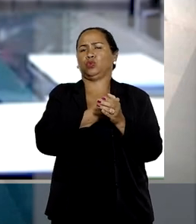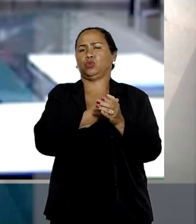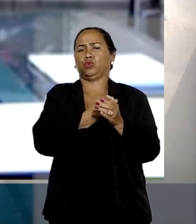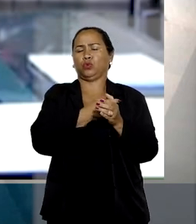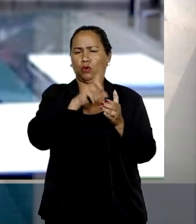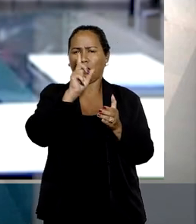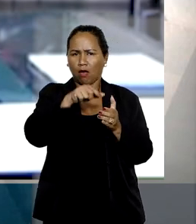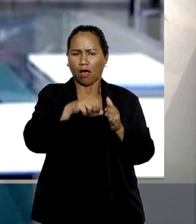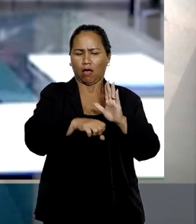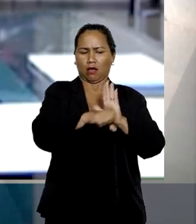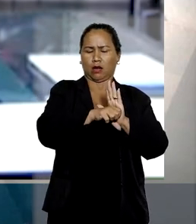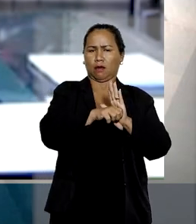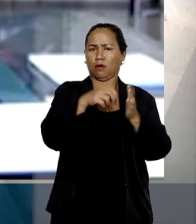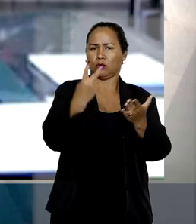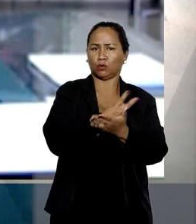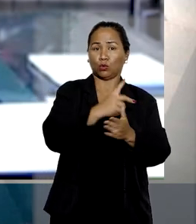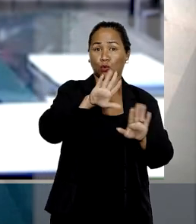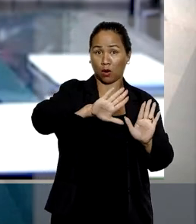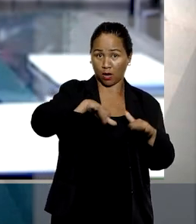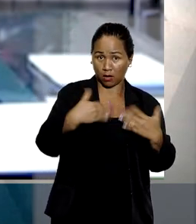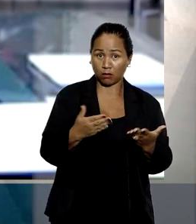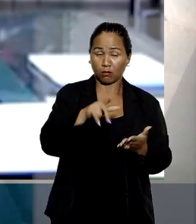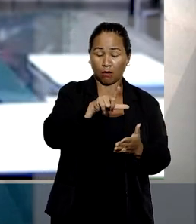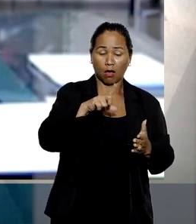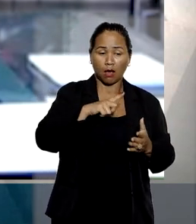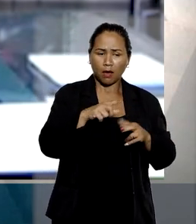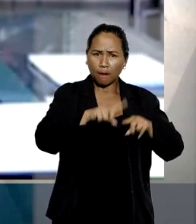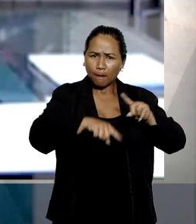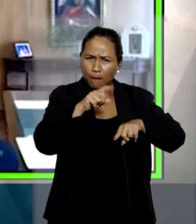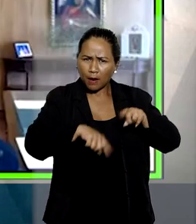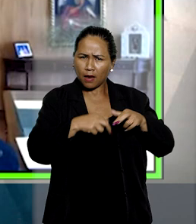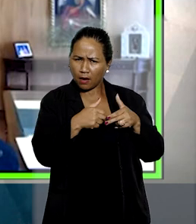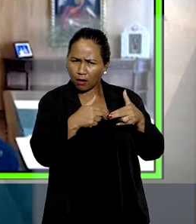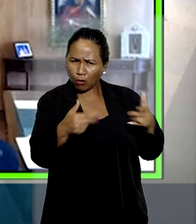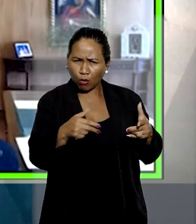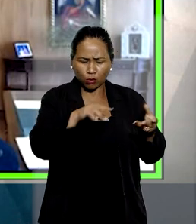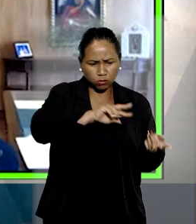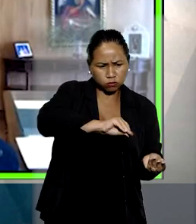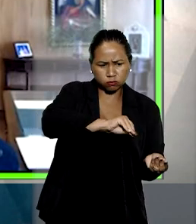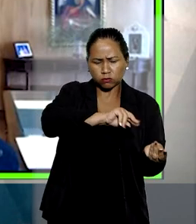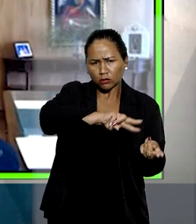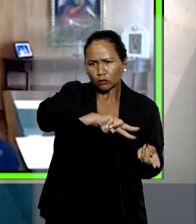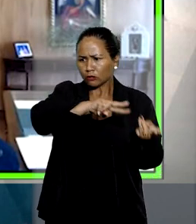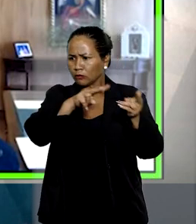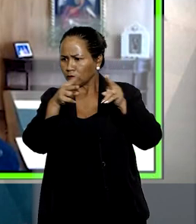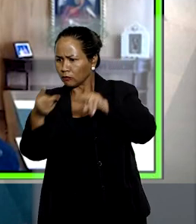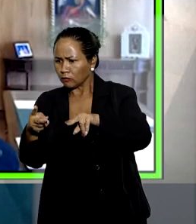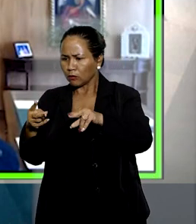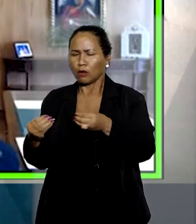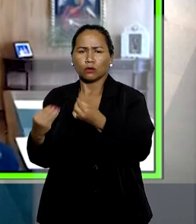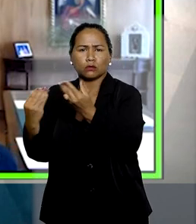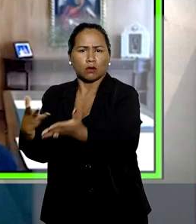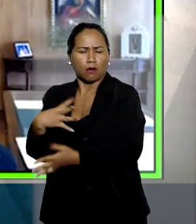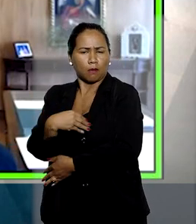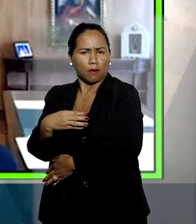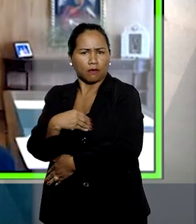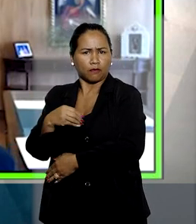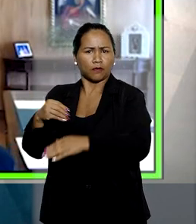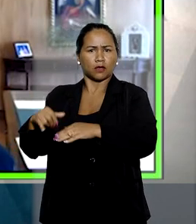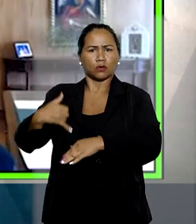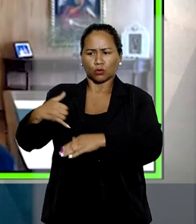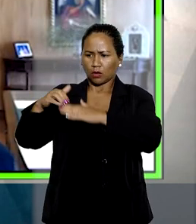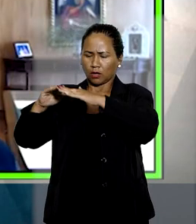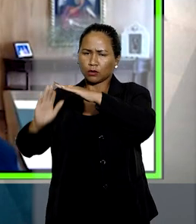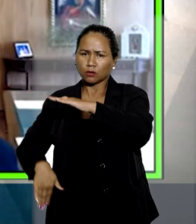ao transferir imóvel para descendente, independentemente de haver execução pendente ou penhora verbada na